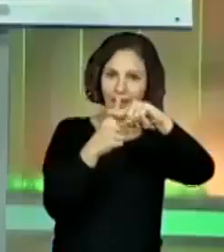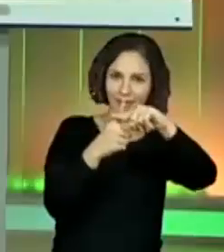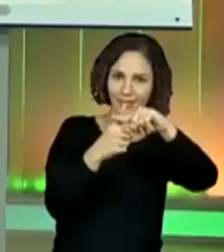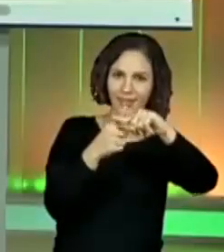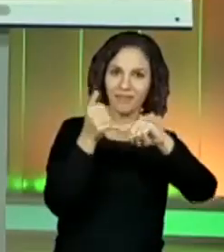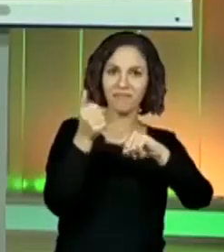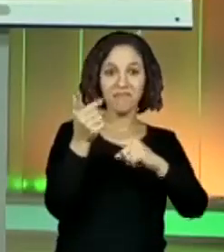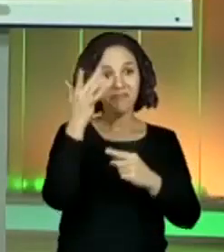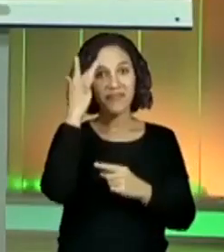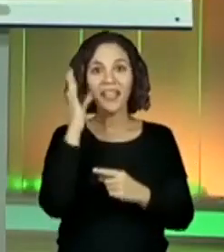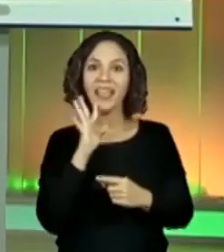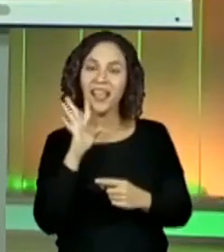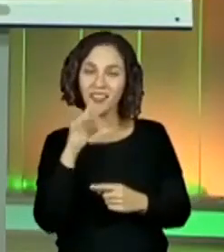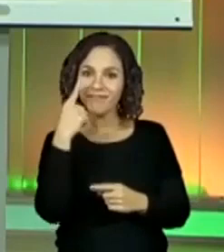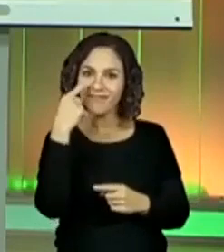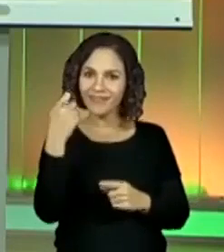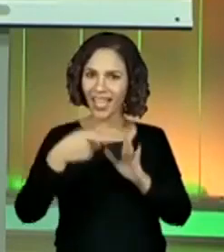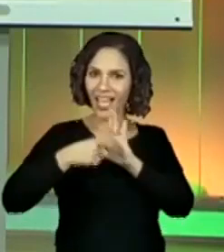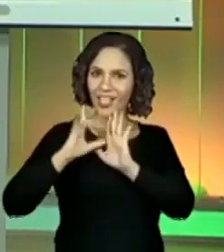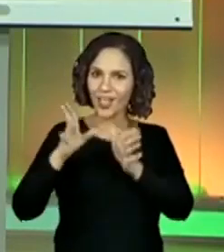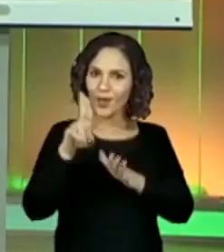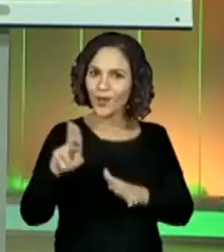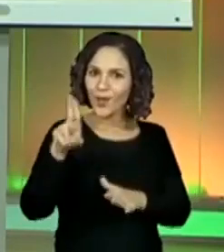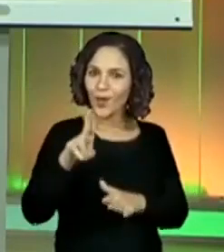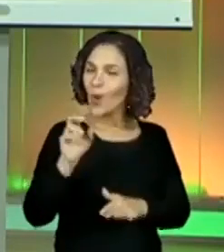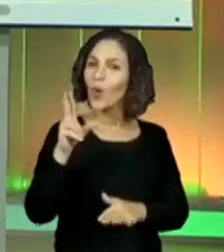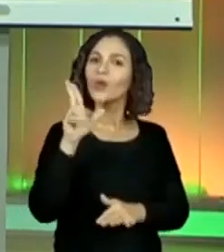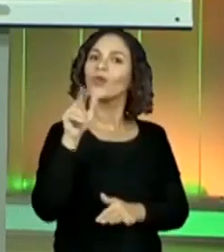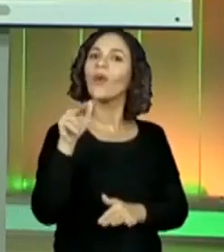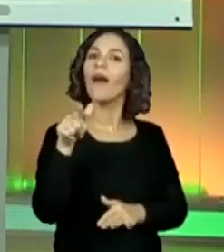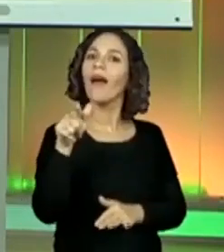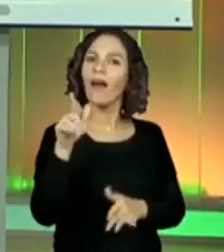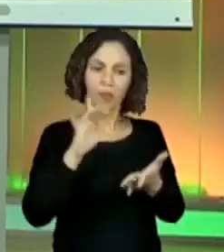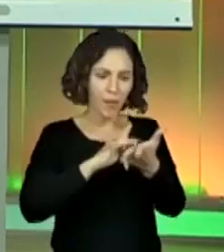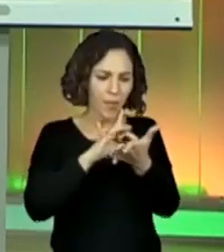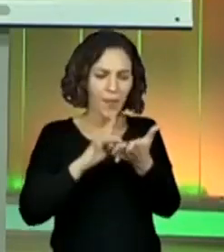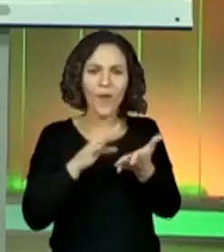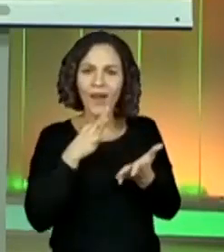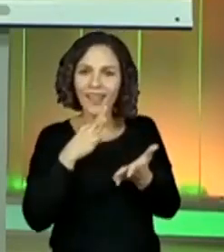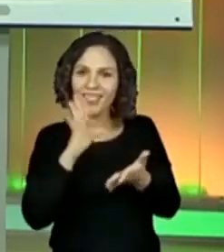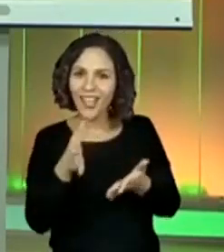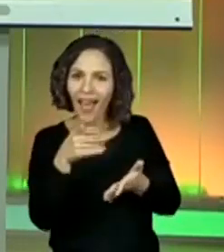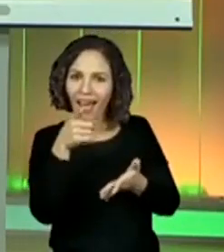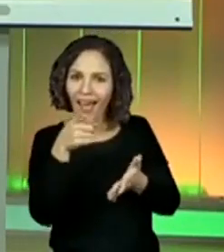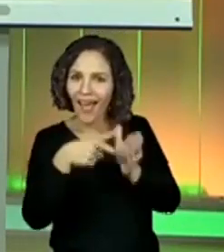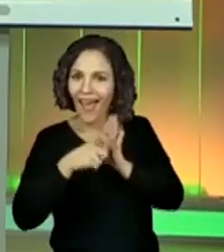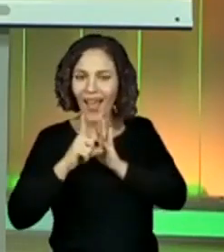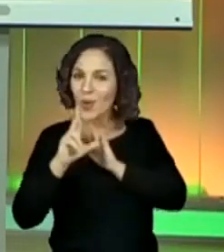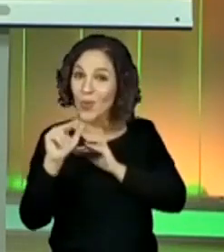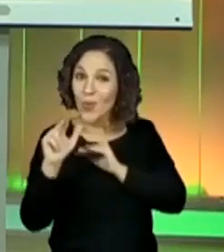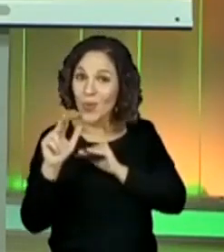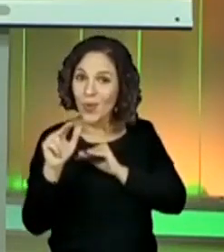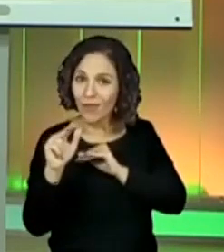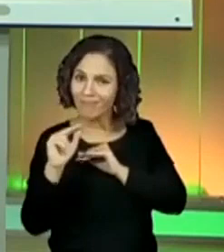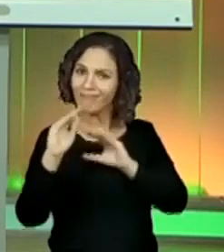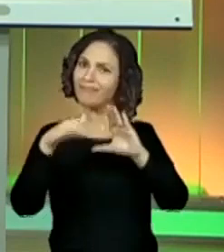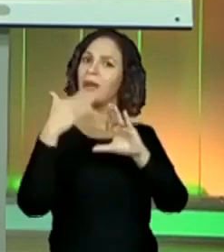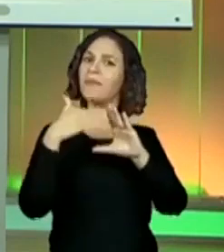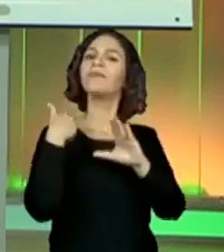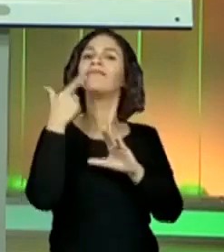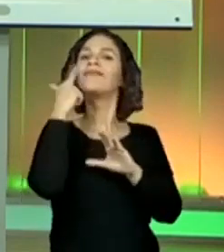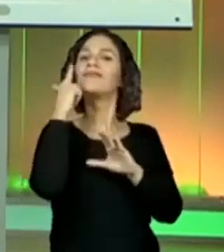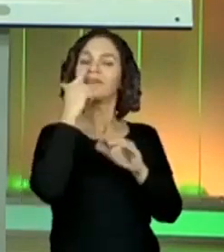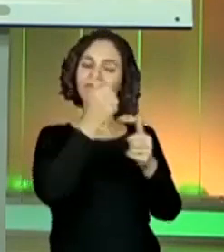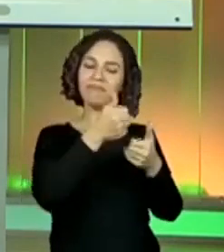calculadora hoje? Interessante? Já tinha usado antes? Já conhecia a calculadora? Já fez alguma continha lá? Vai falando para a gente aí.